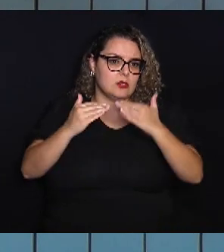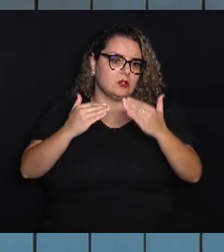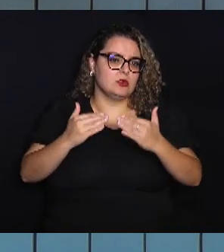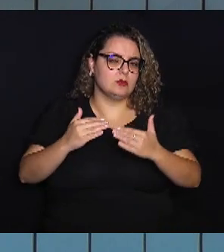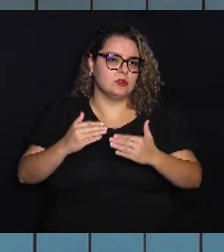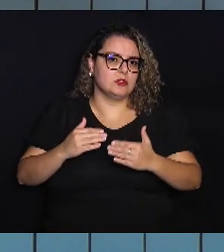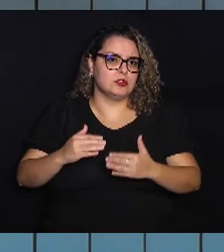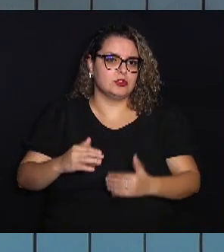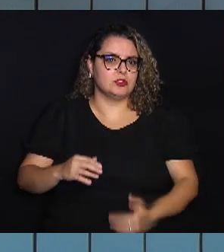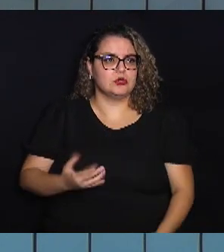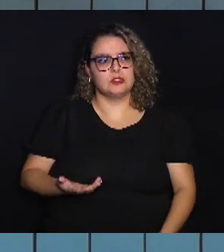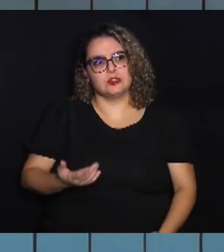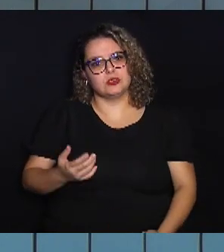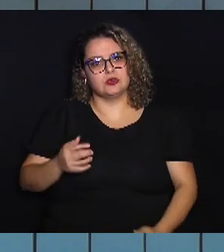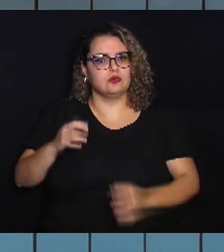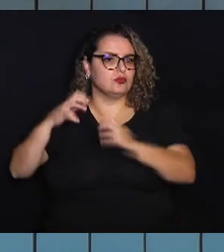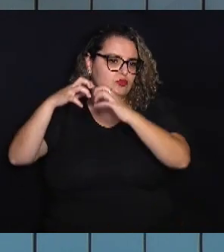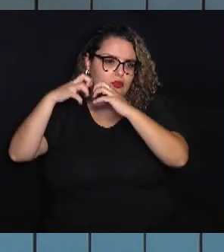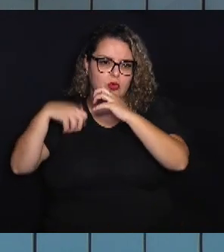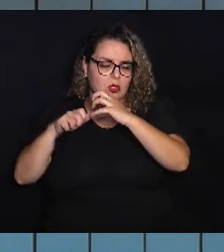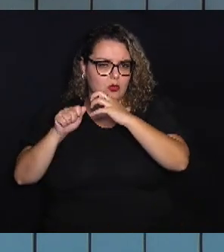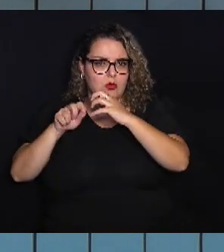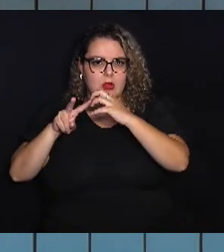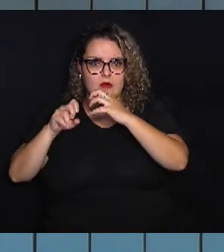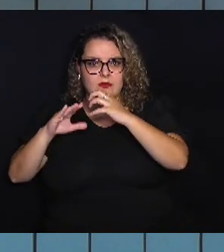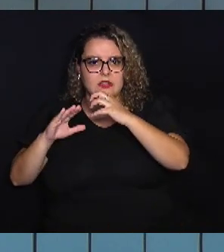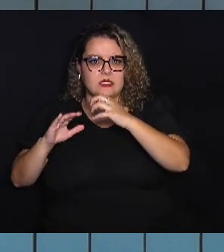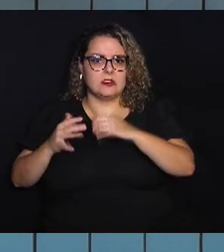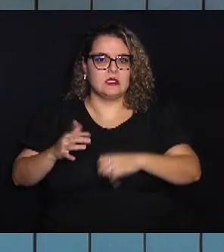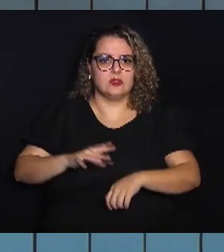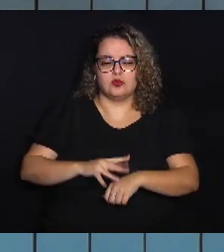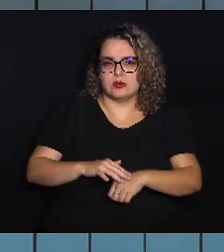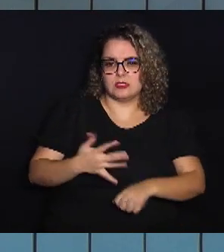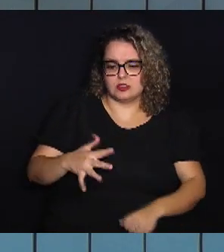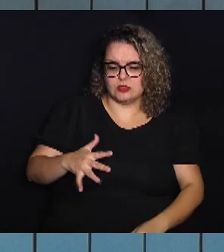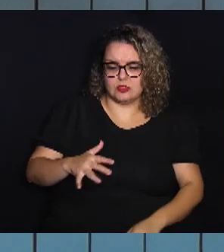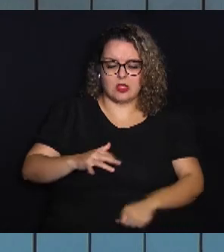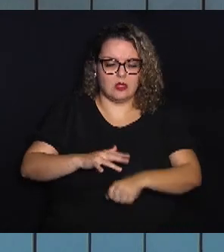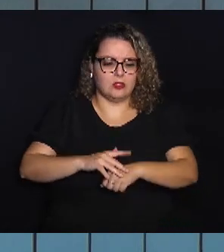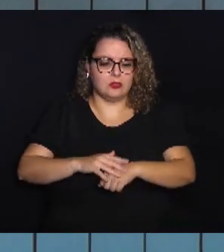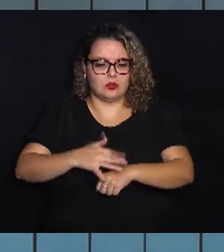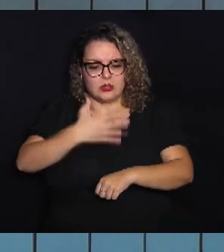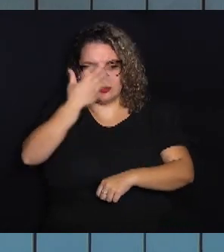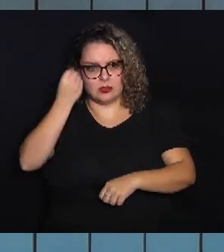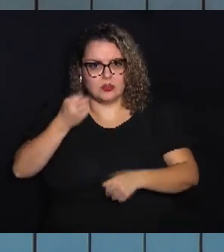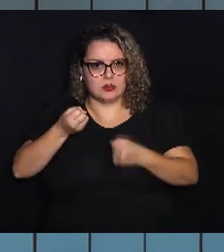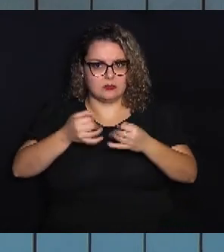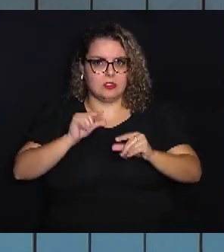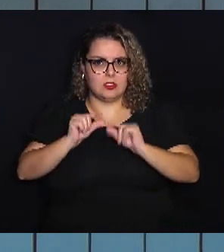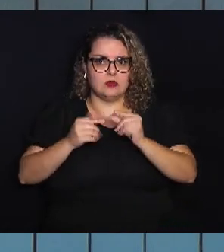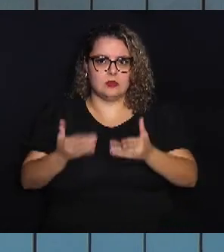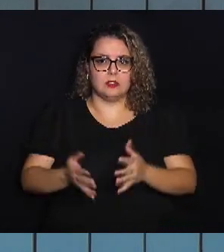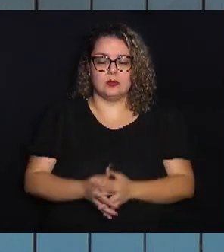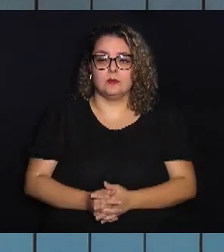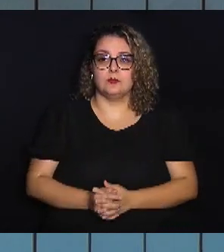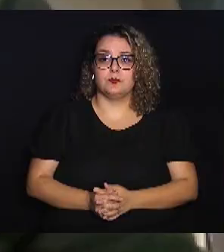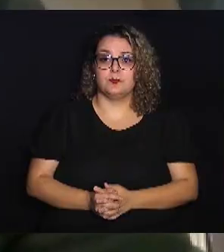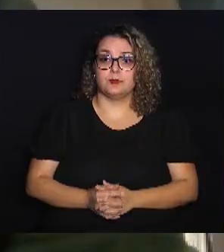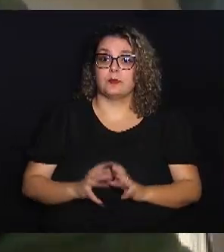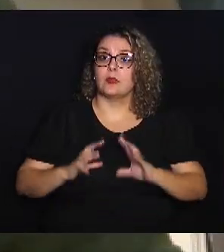do cérebro, como AVC, Parkinson, Alzheimer? Eu queria que a senhora explicasse um pouquinho sobre isso.